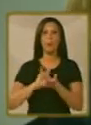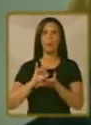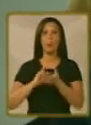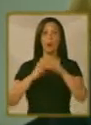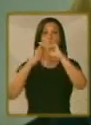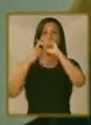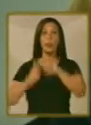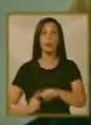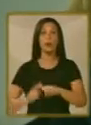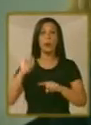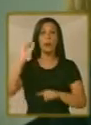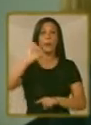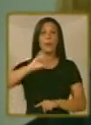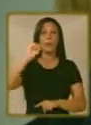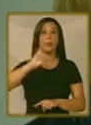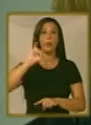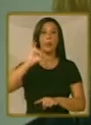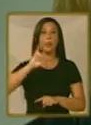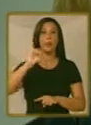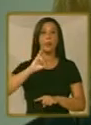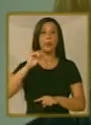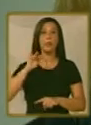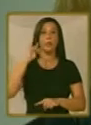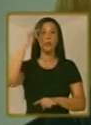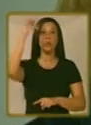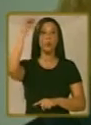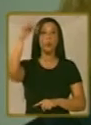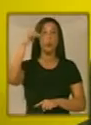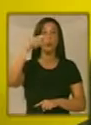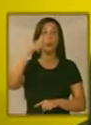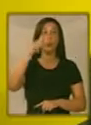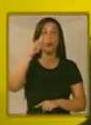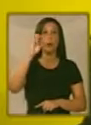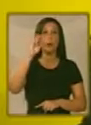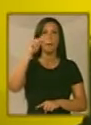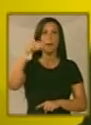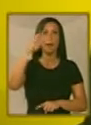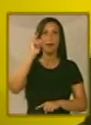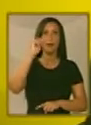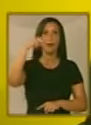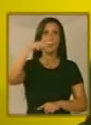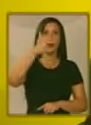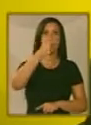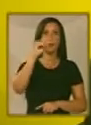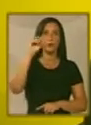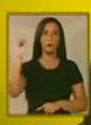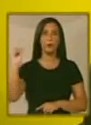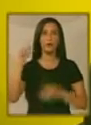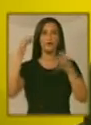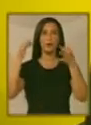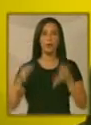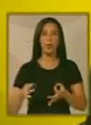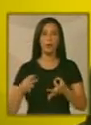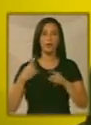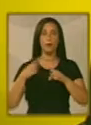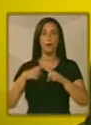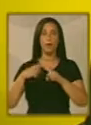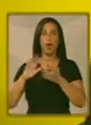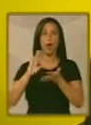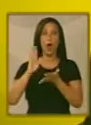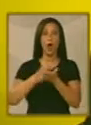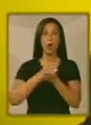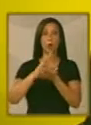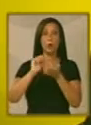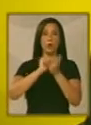competição muito importante para a Pequim 2008, não é isso? Não, com certeza. Porque tem algumas modalidades que já são classificatórias para